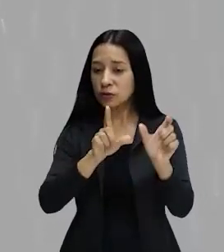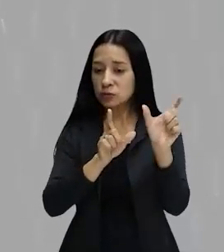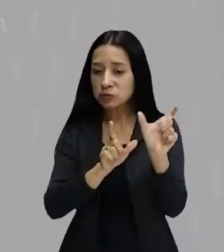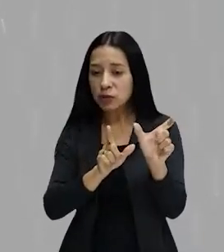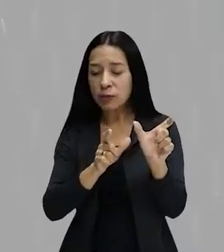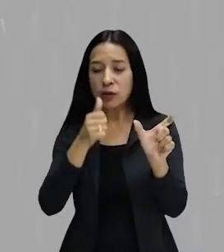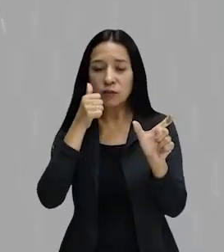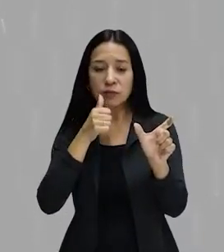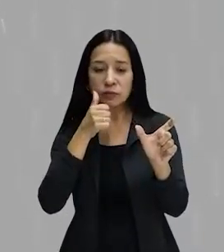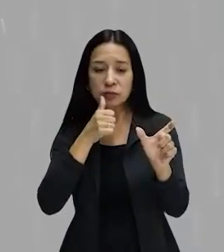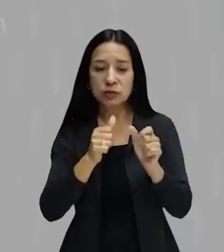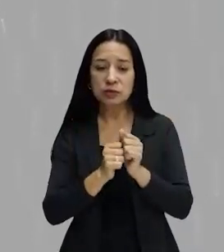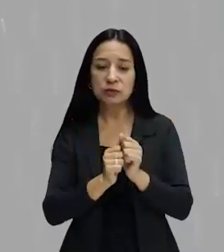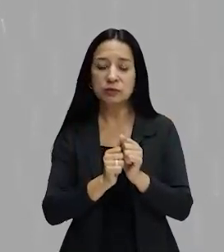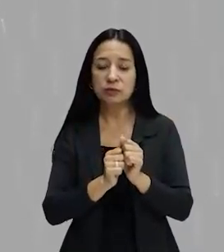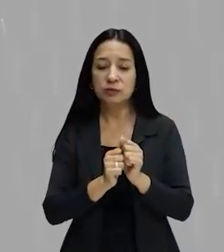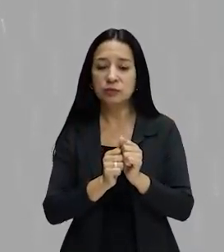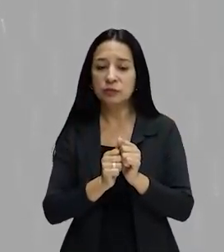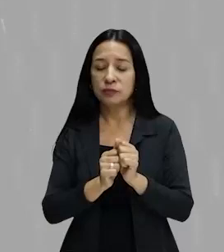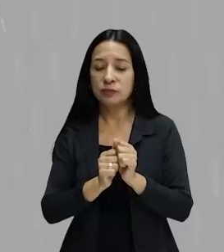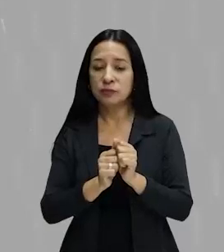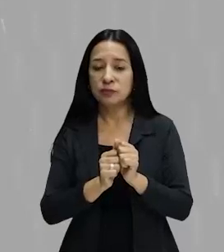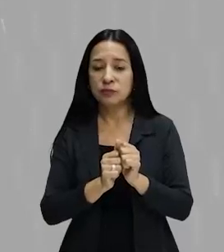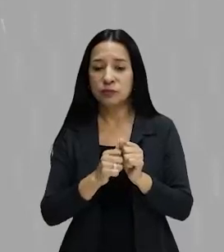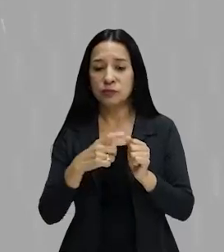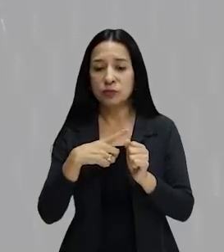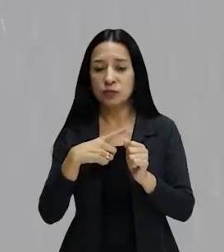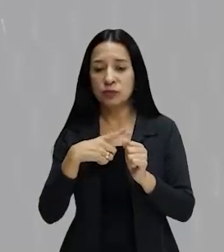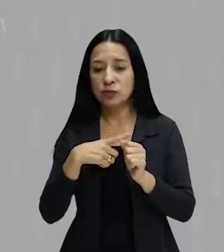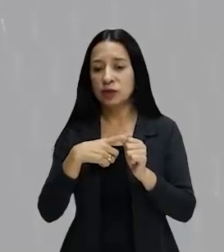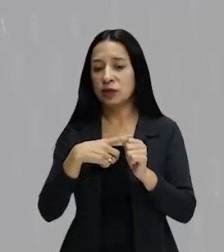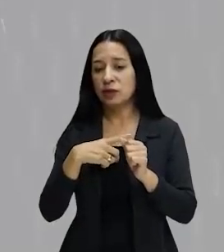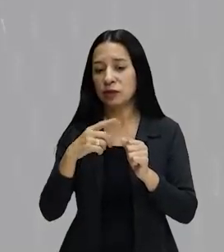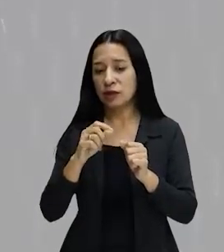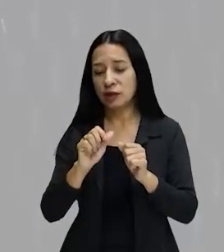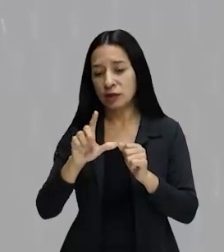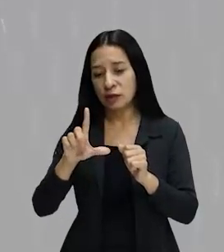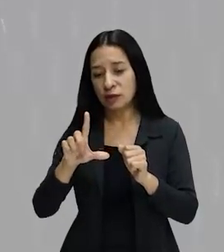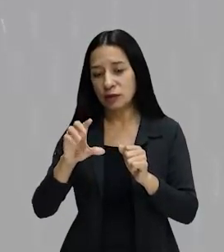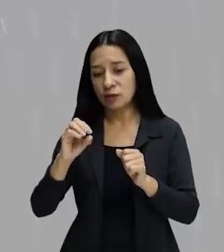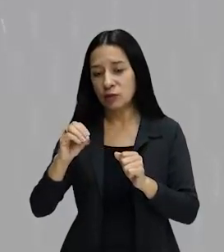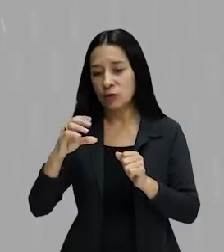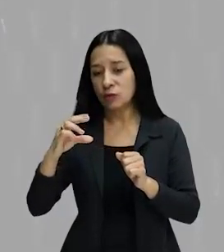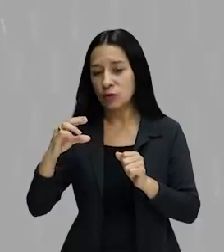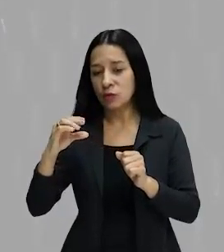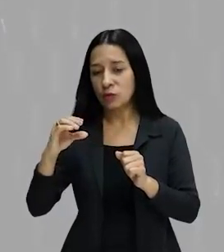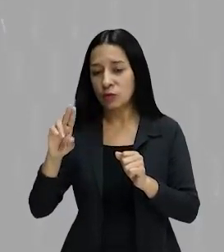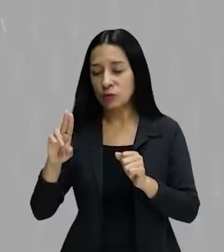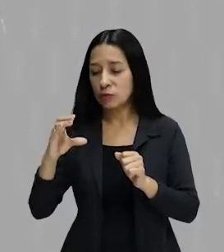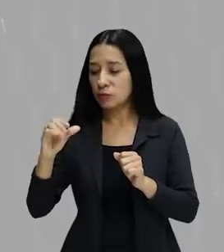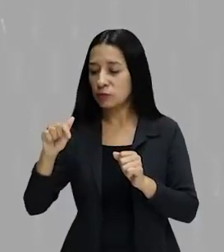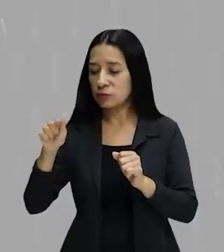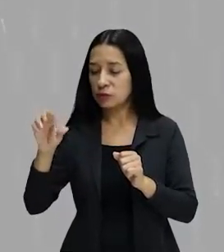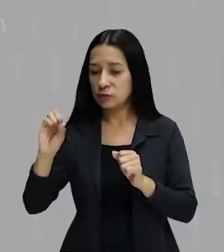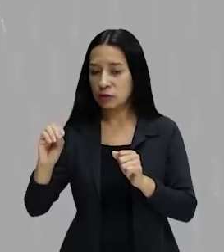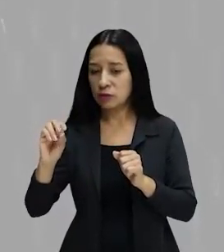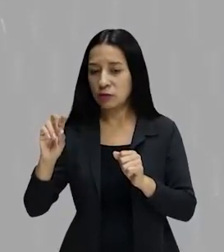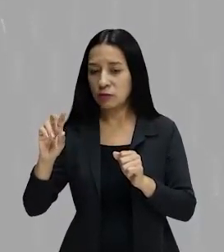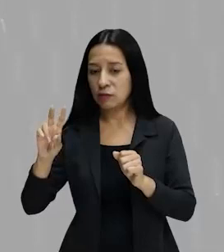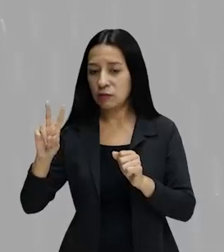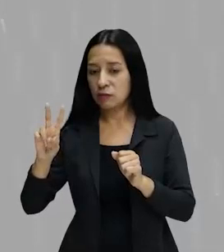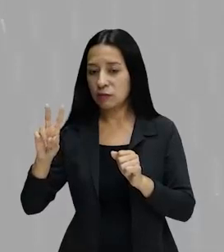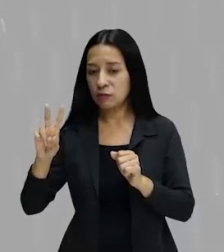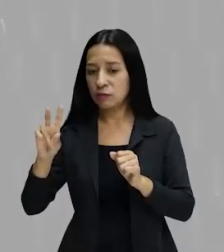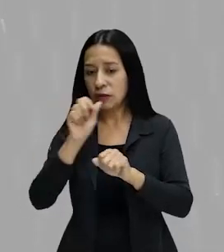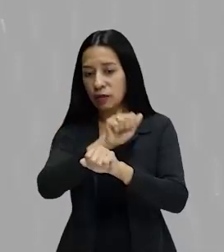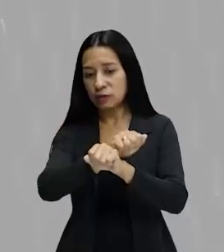exceções. Quando houver locução verbal de tempo, modo e lugar. Locuções verbais de tempo, modo e lugar.